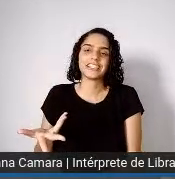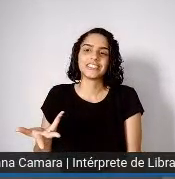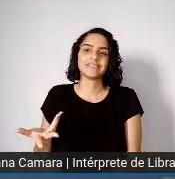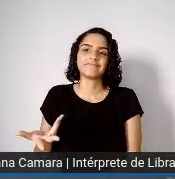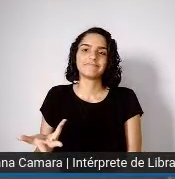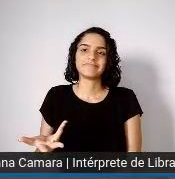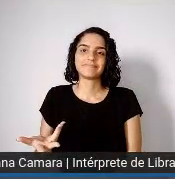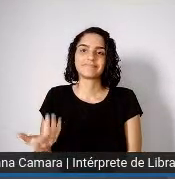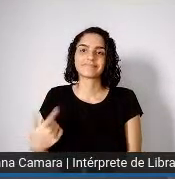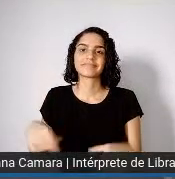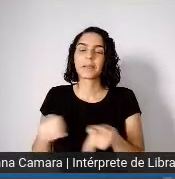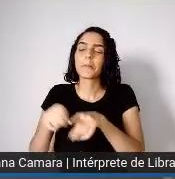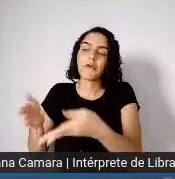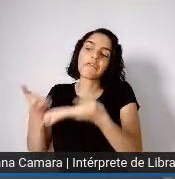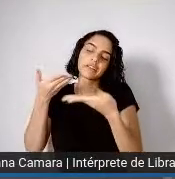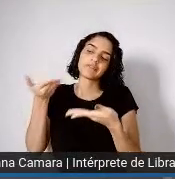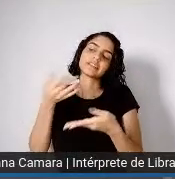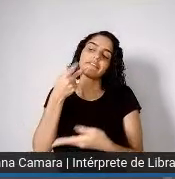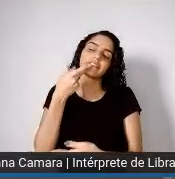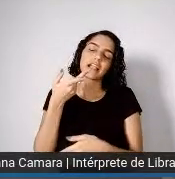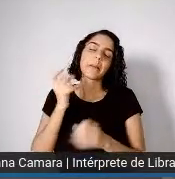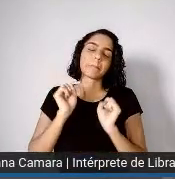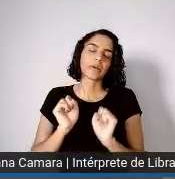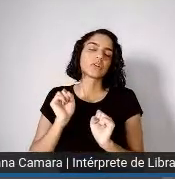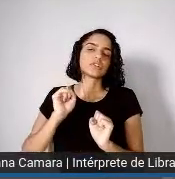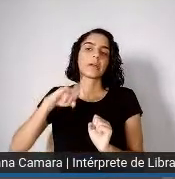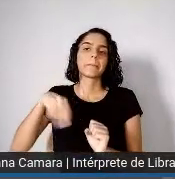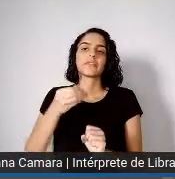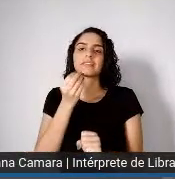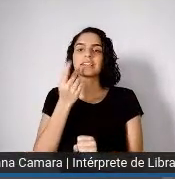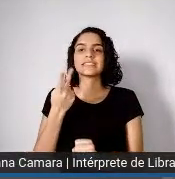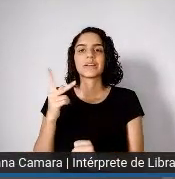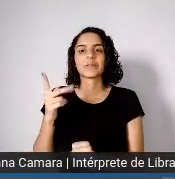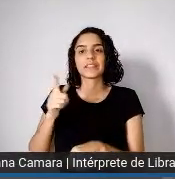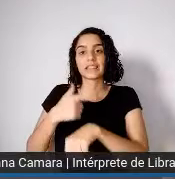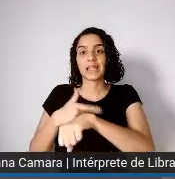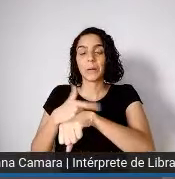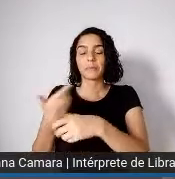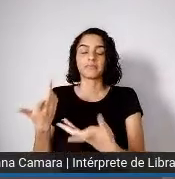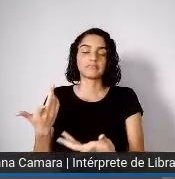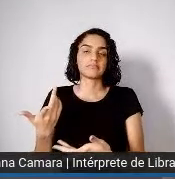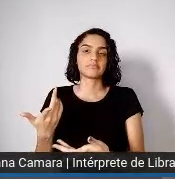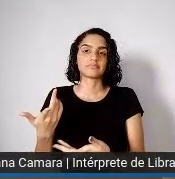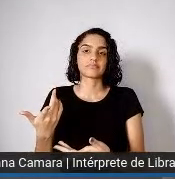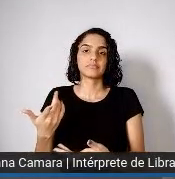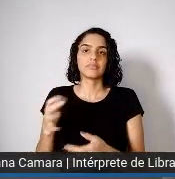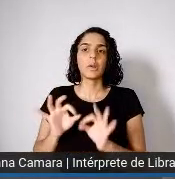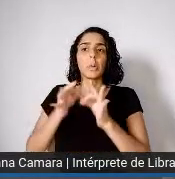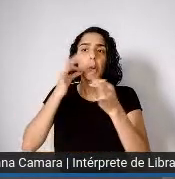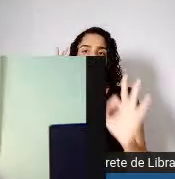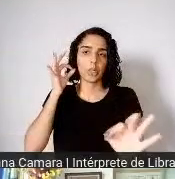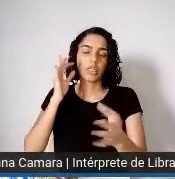também passo a palavra para você, para você poder usar o seu tempo assim, mais prolongadamente.